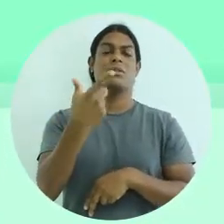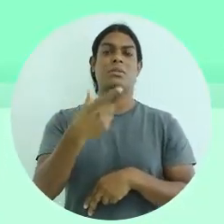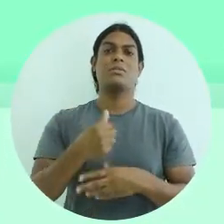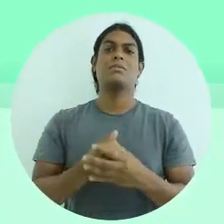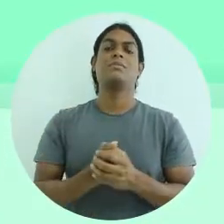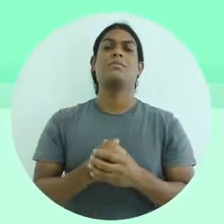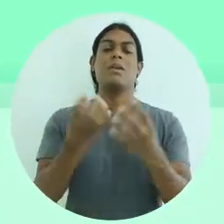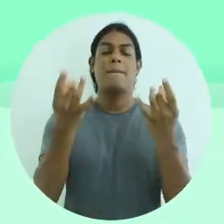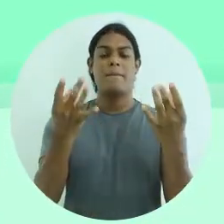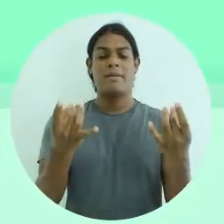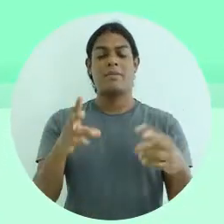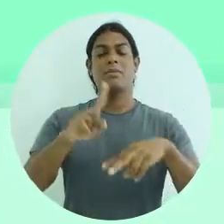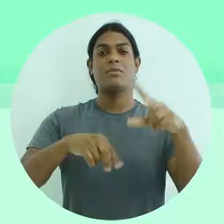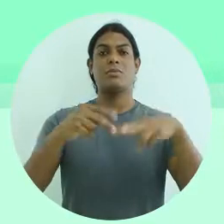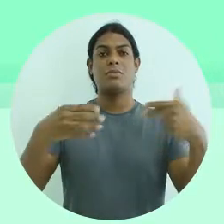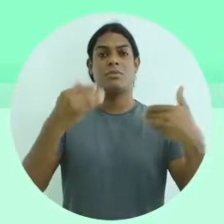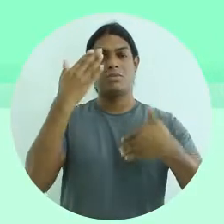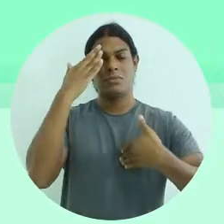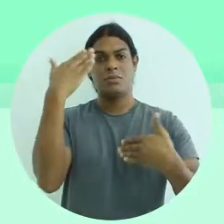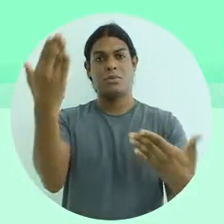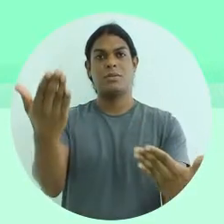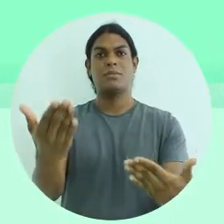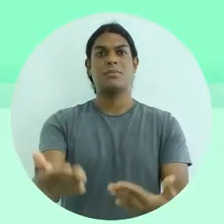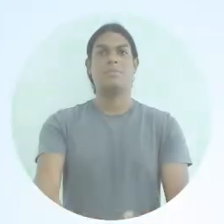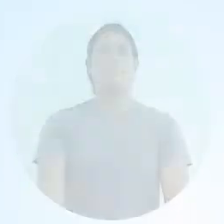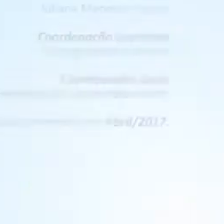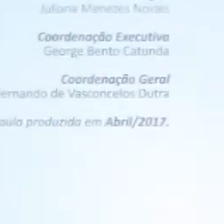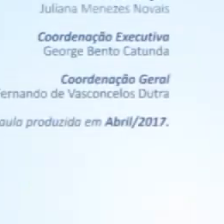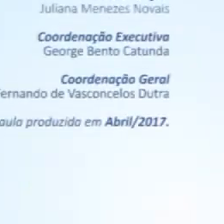si desse produto. Obrigada e até a próxima!